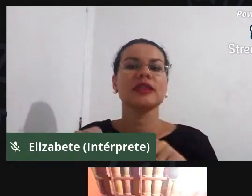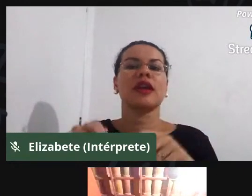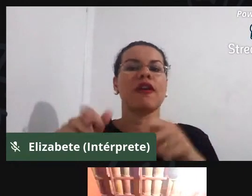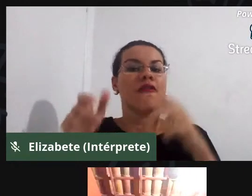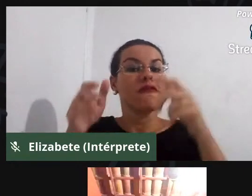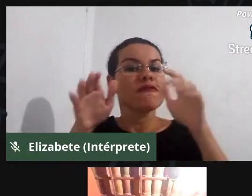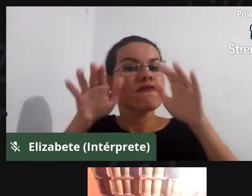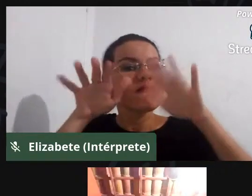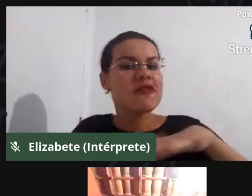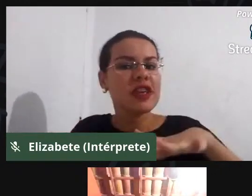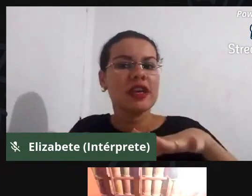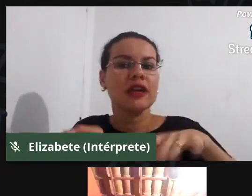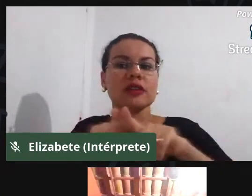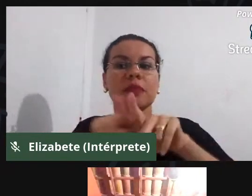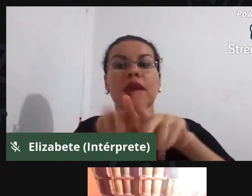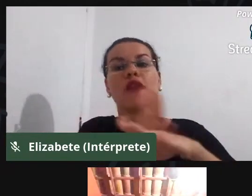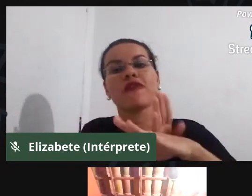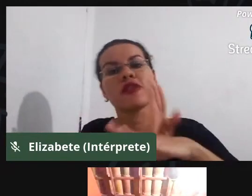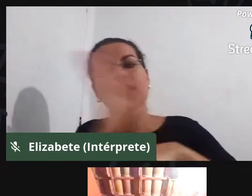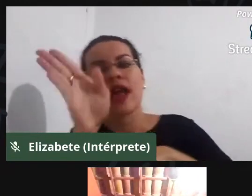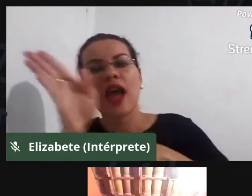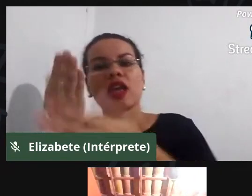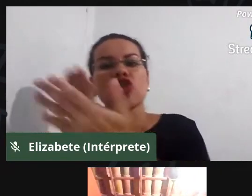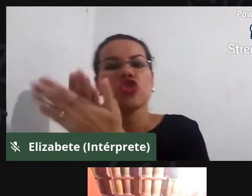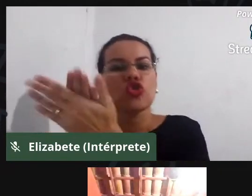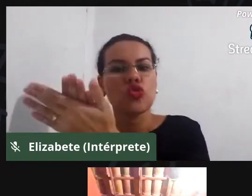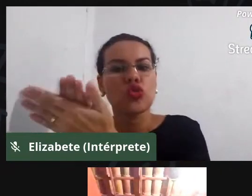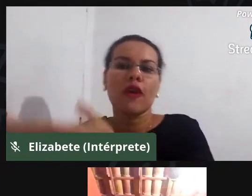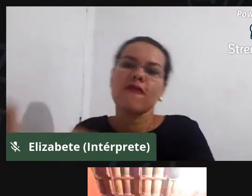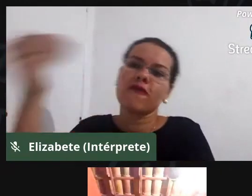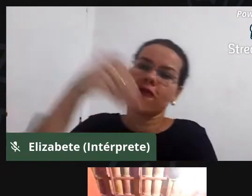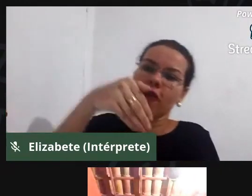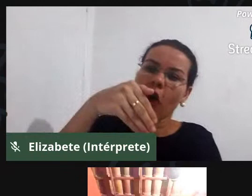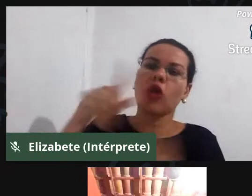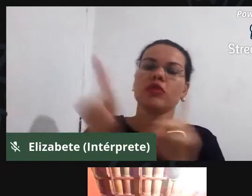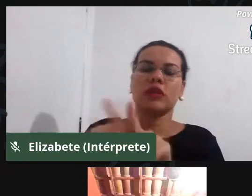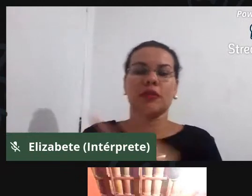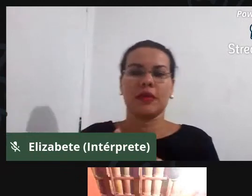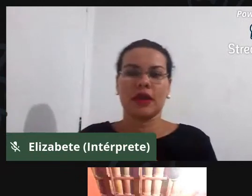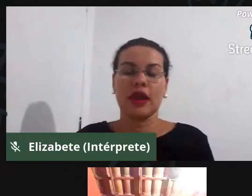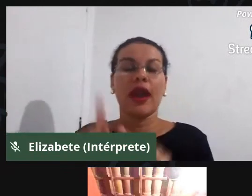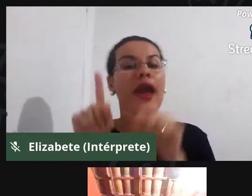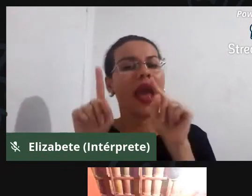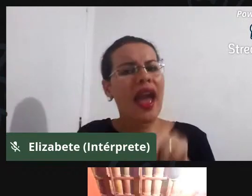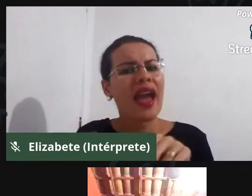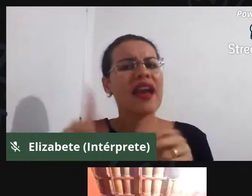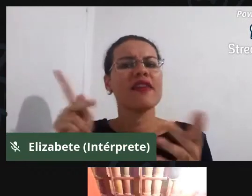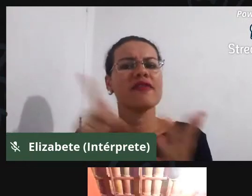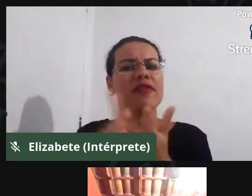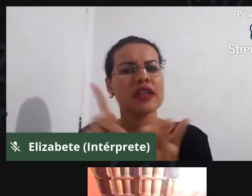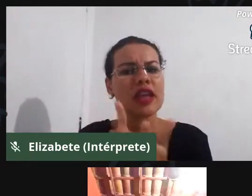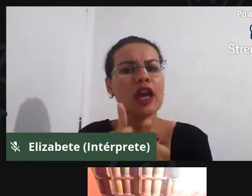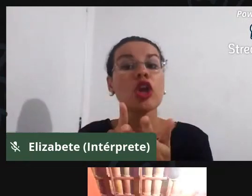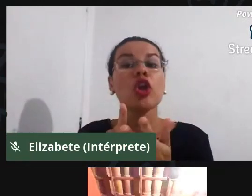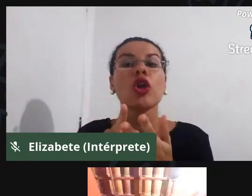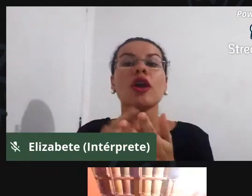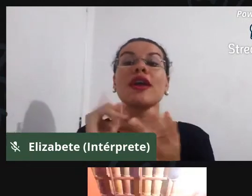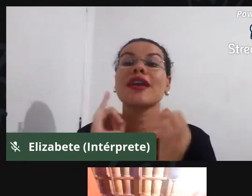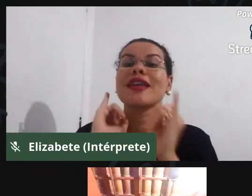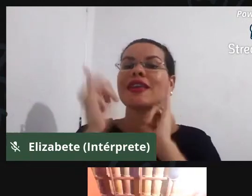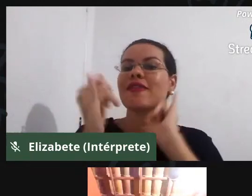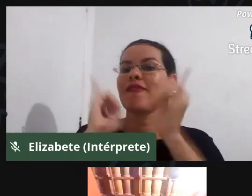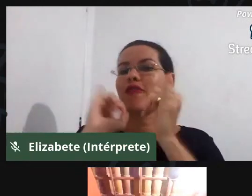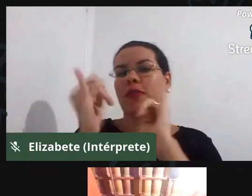e já ir buscar outros espaços, é justamente o processo de formação enquanto